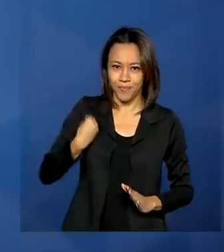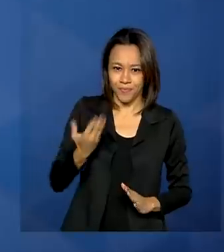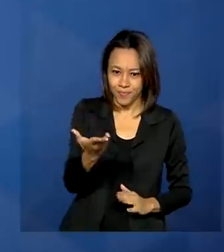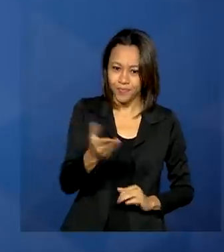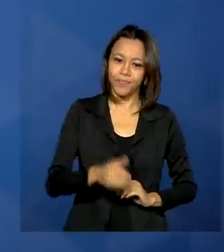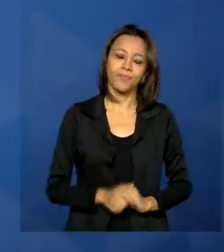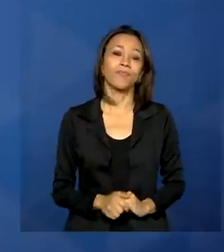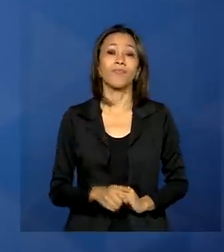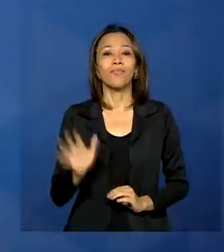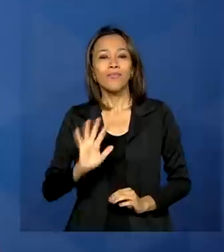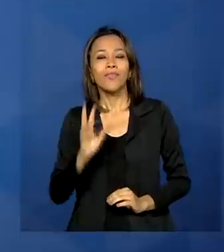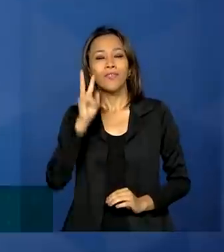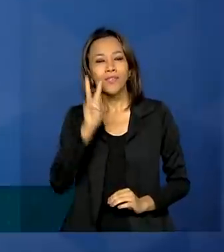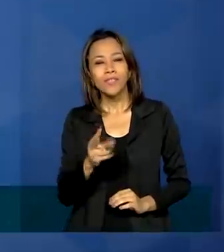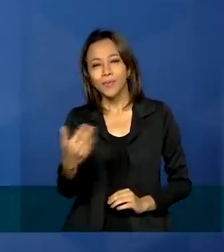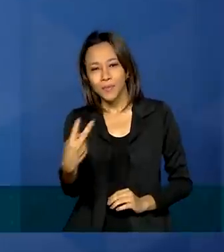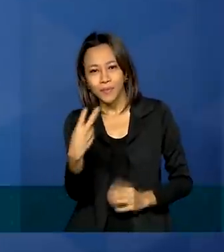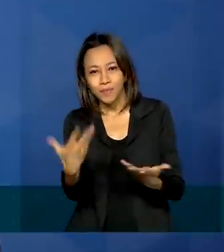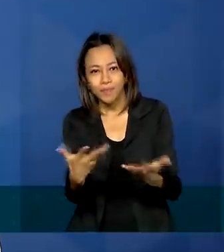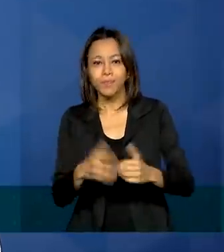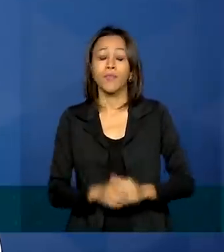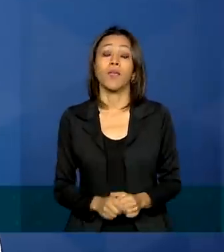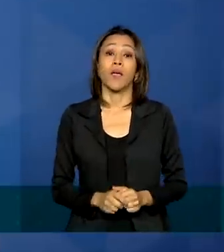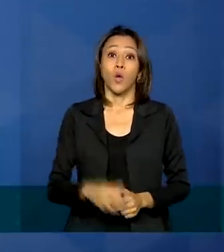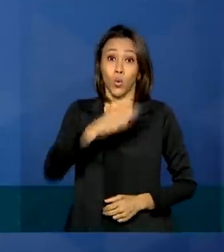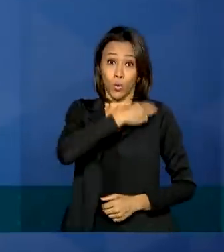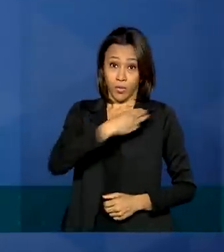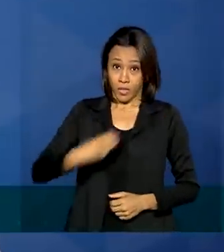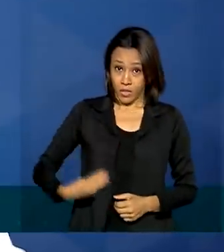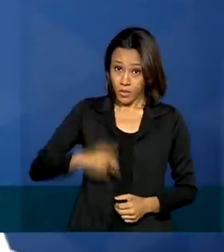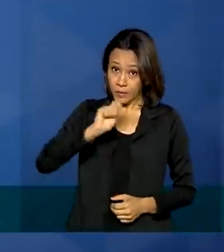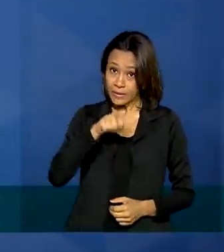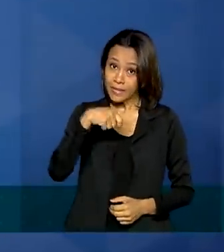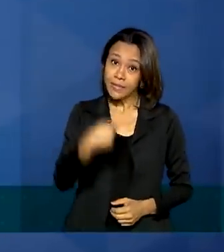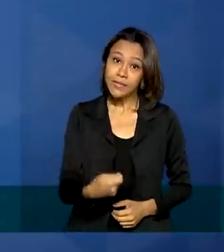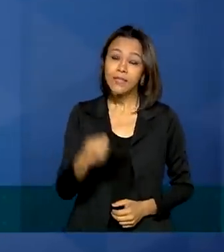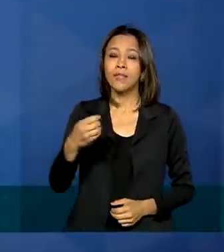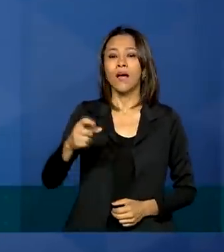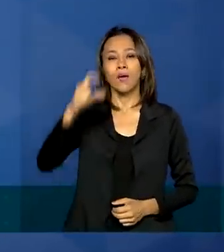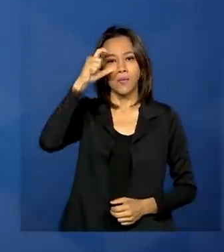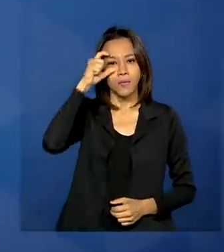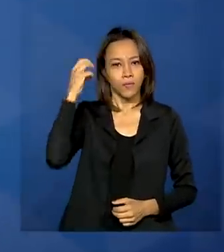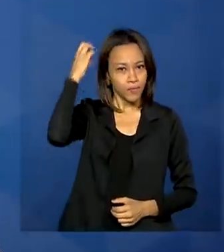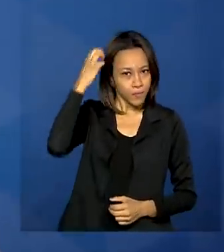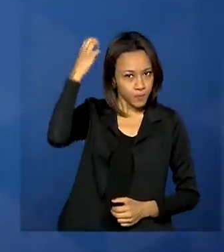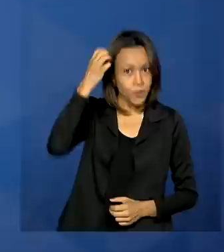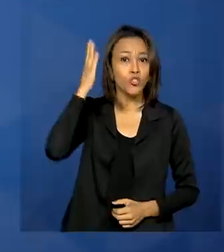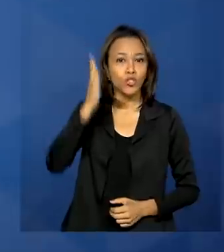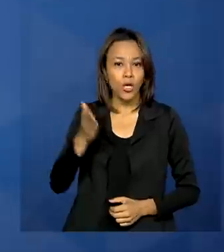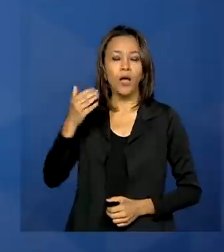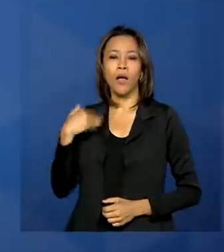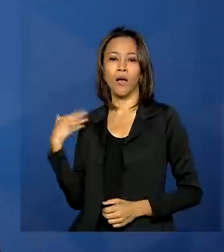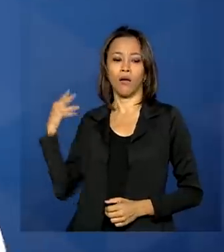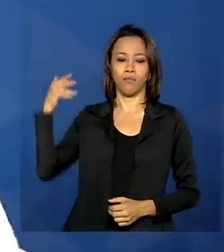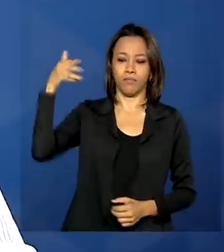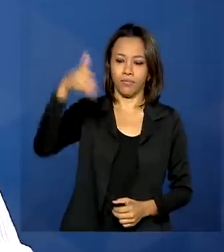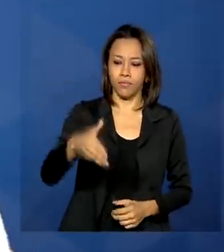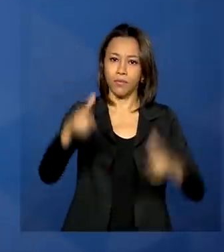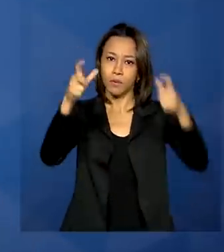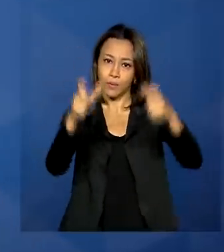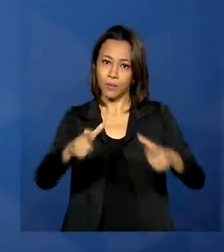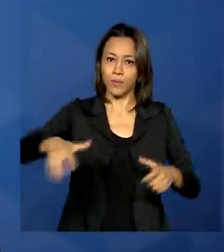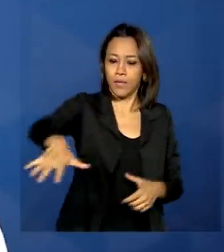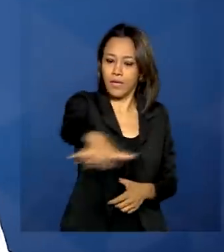também, a quem nos acompanha. O ministro do Meio Ambiente, Ricardo Salles, já está em Poconé, no Mato Grosso, acompanhando em loco